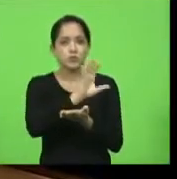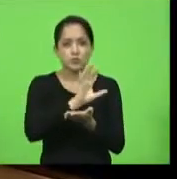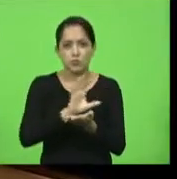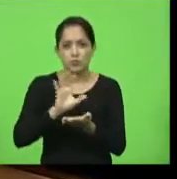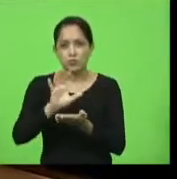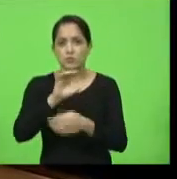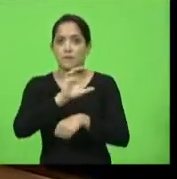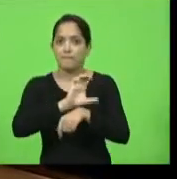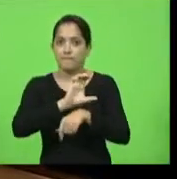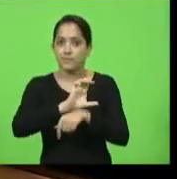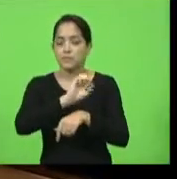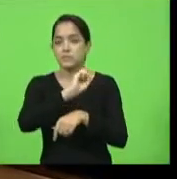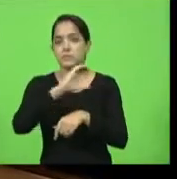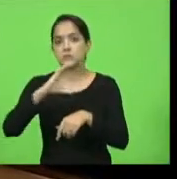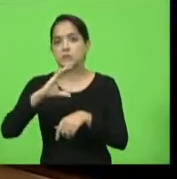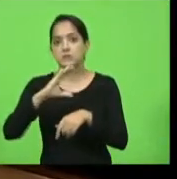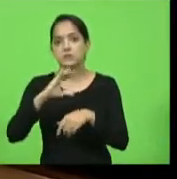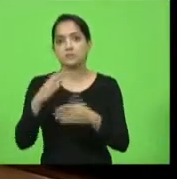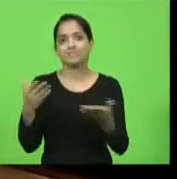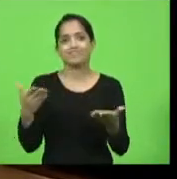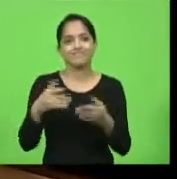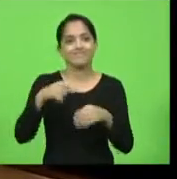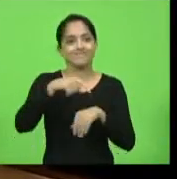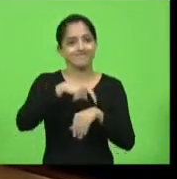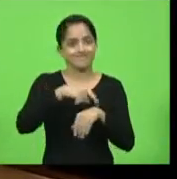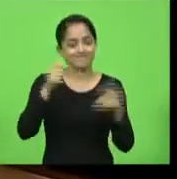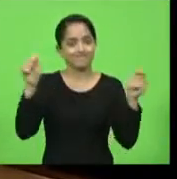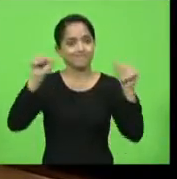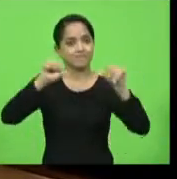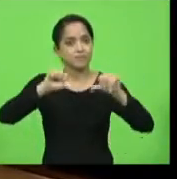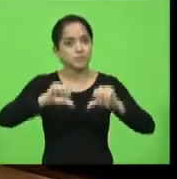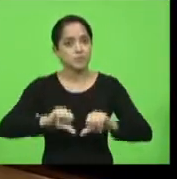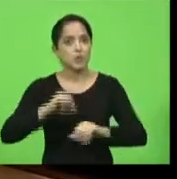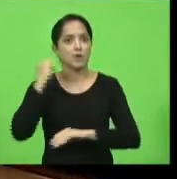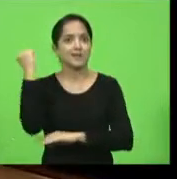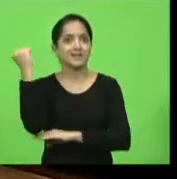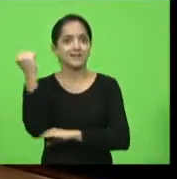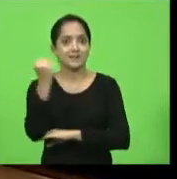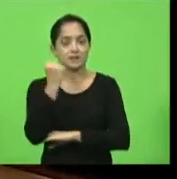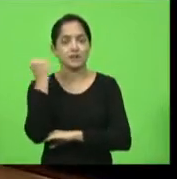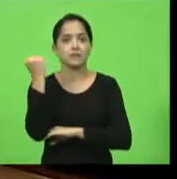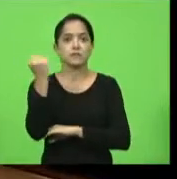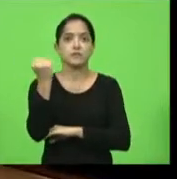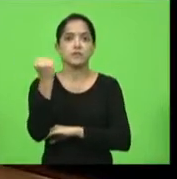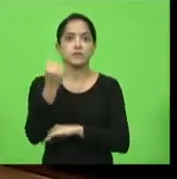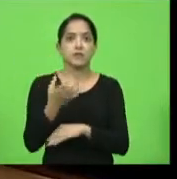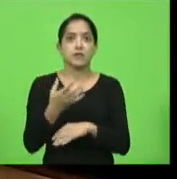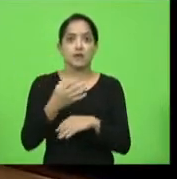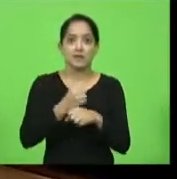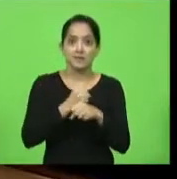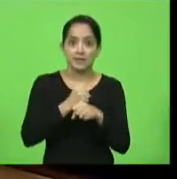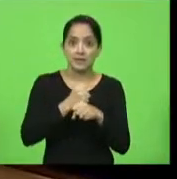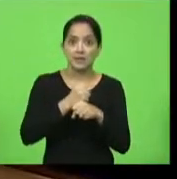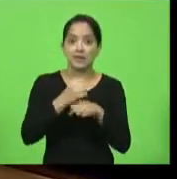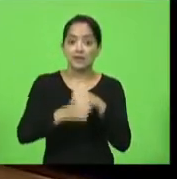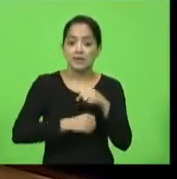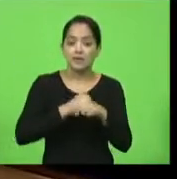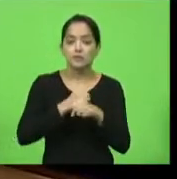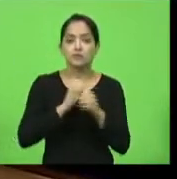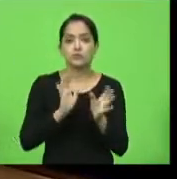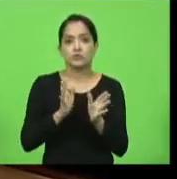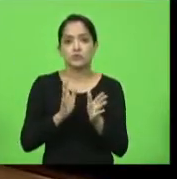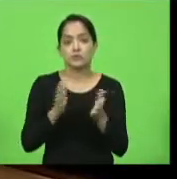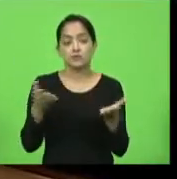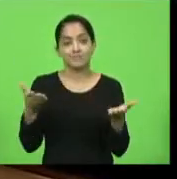do Estado. Num dos momentos mais graves de um ano que nós estamos nessa crise, talvez estejamos